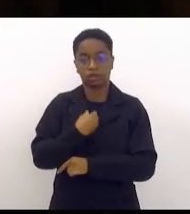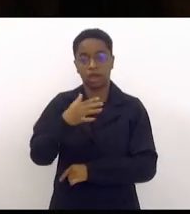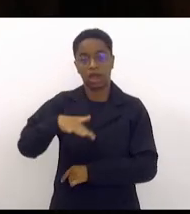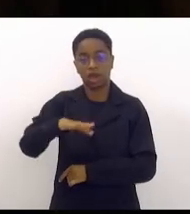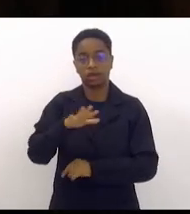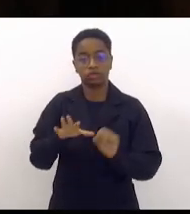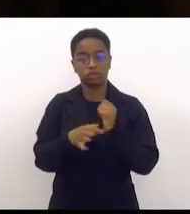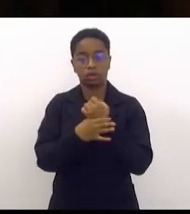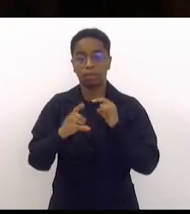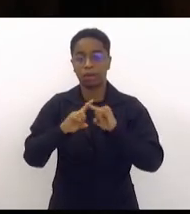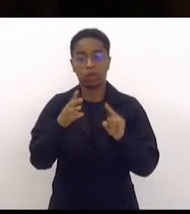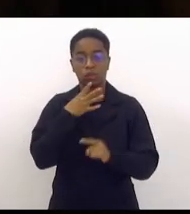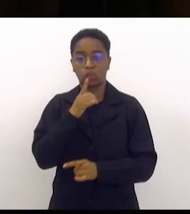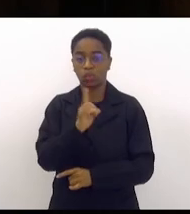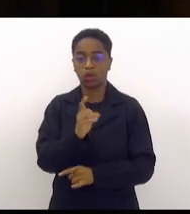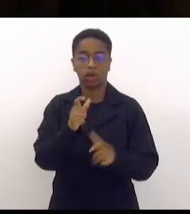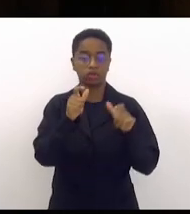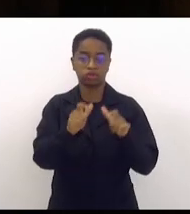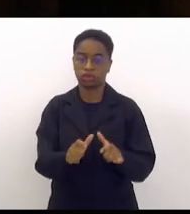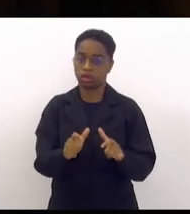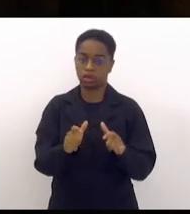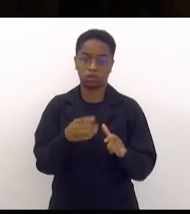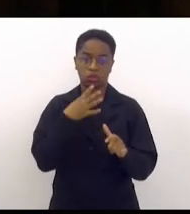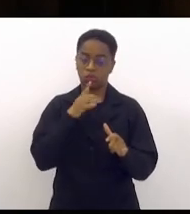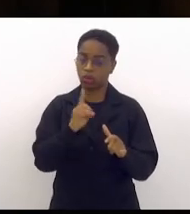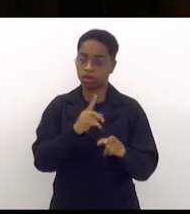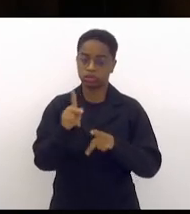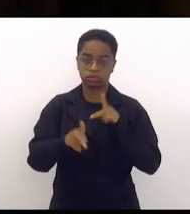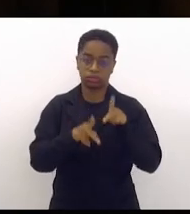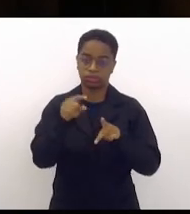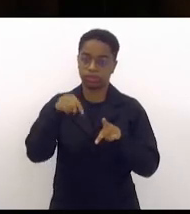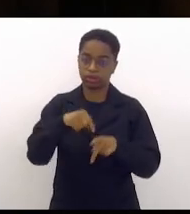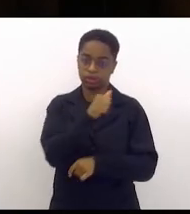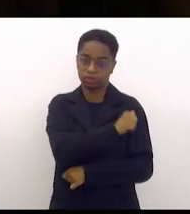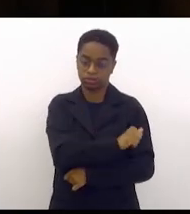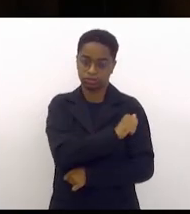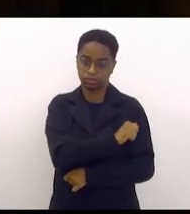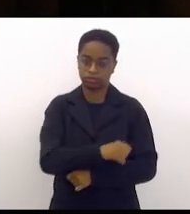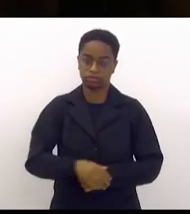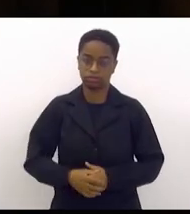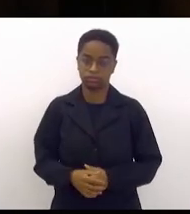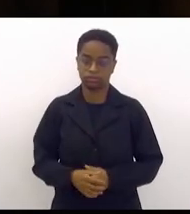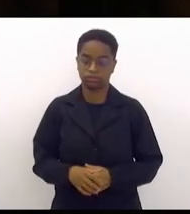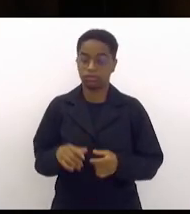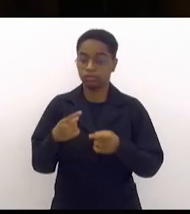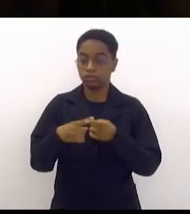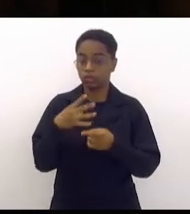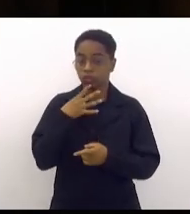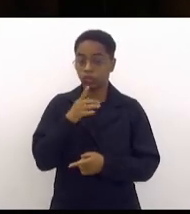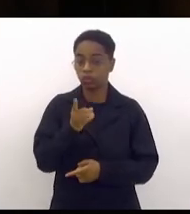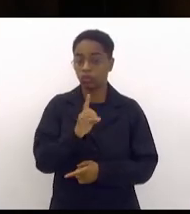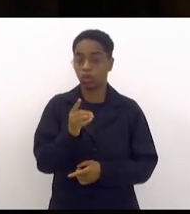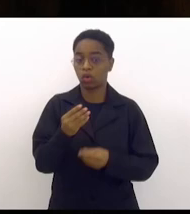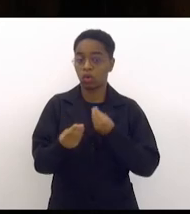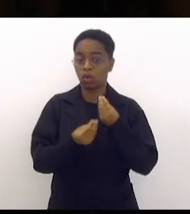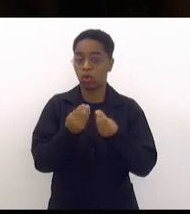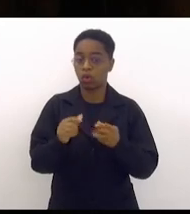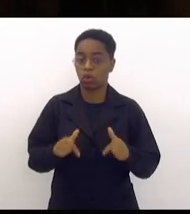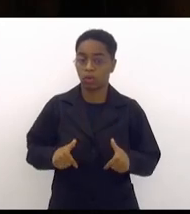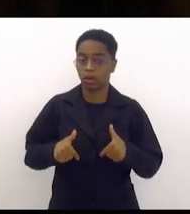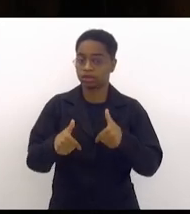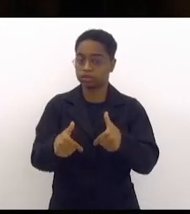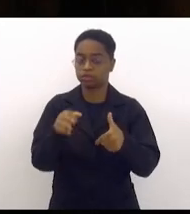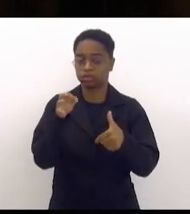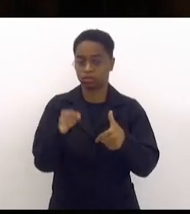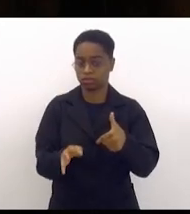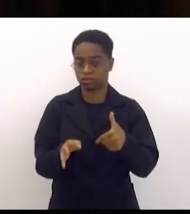conhecer os costumes da população do Rio de Janeiro não conhecer a ação precisamente